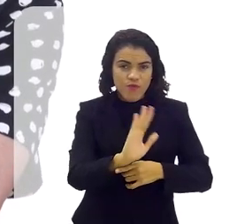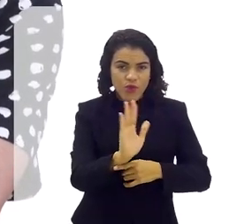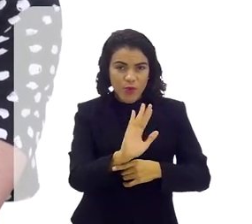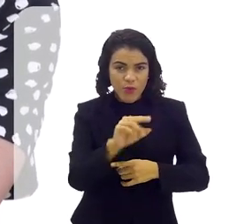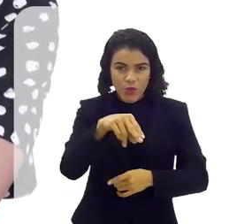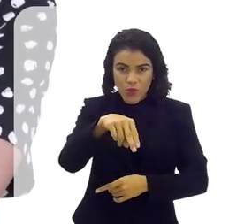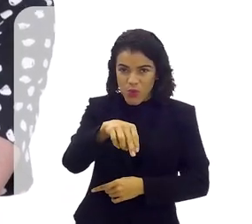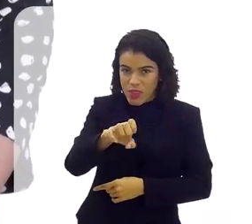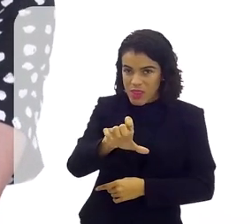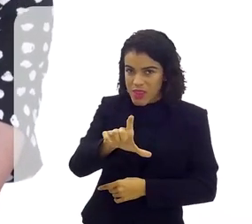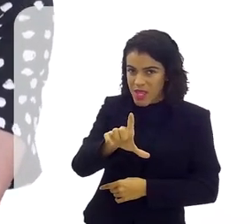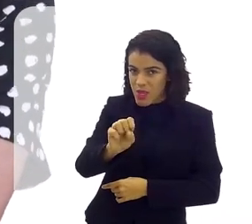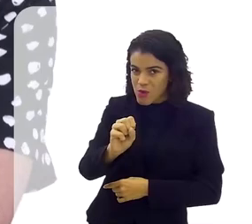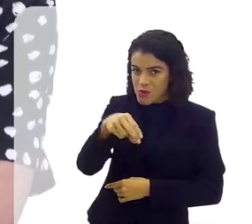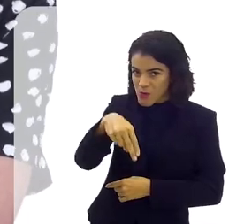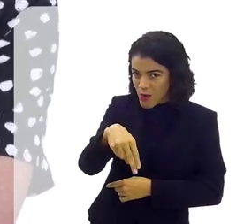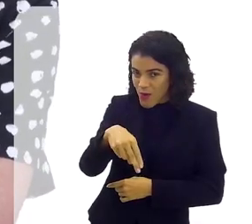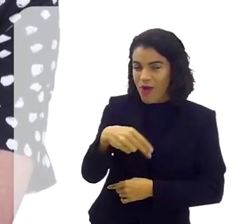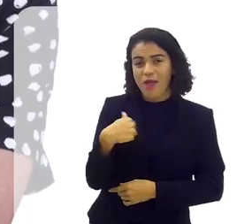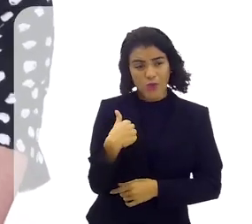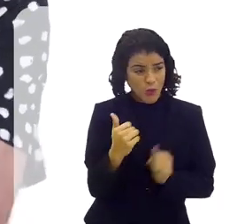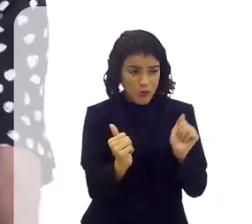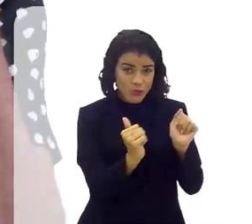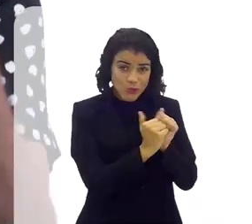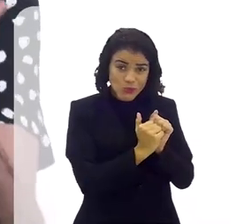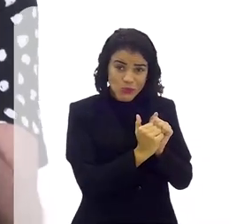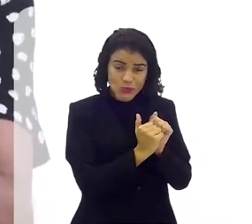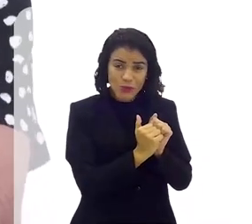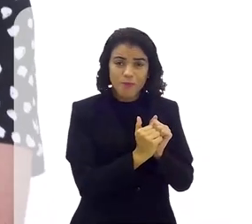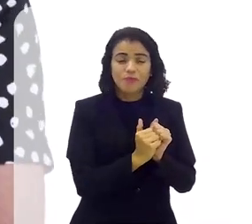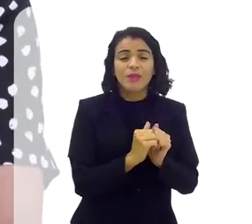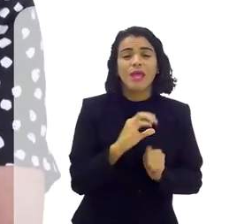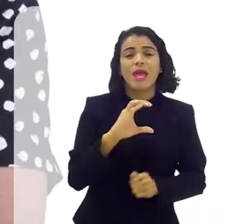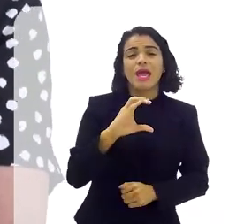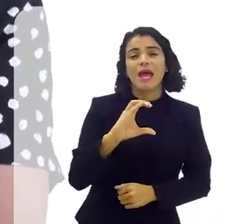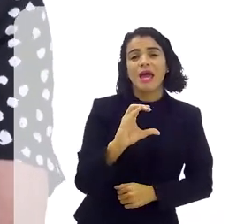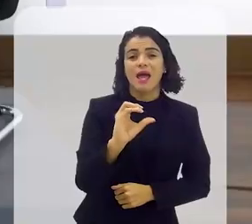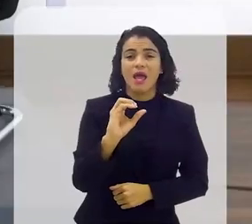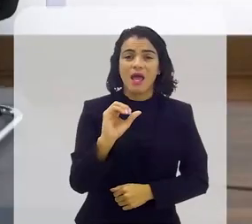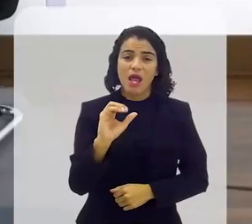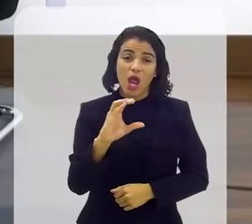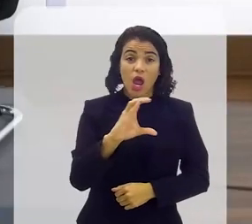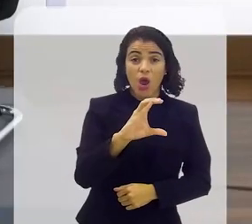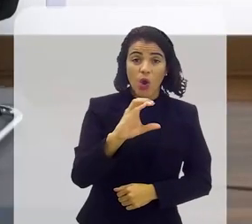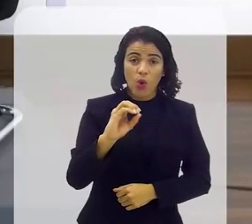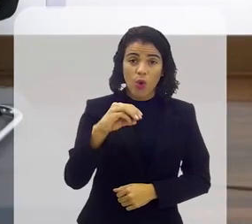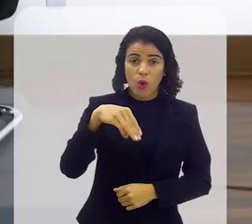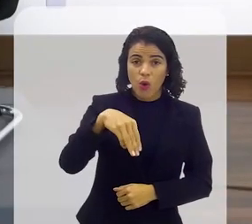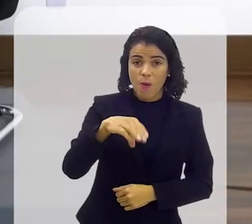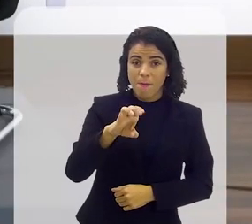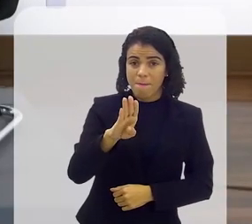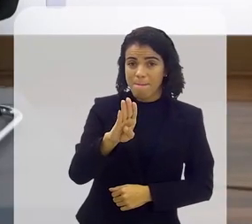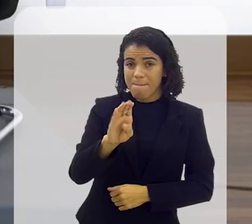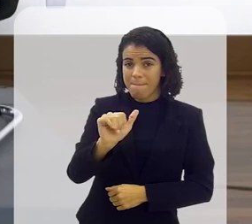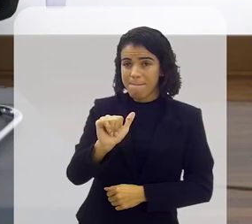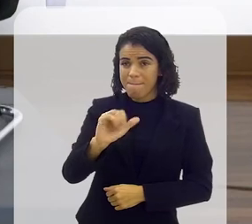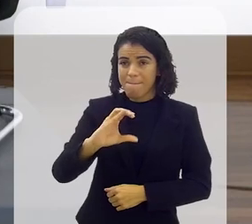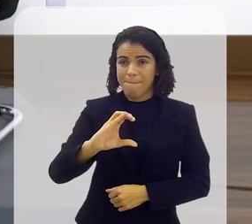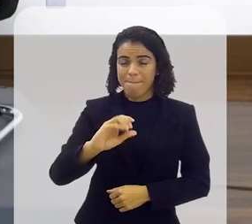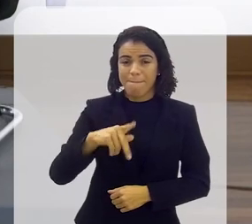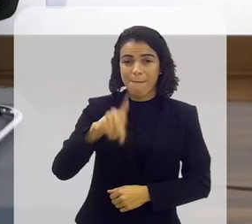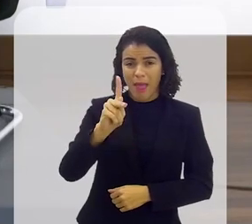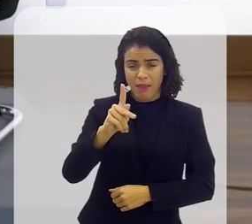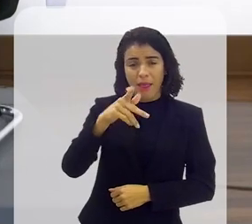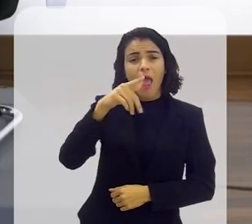Nelson Xavier? não então corra e veja que eu estou com ele qual é? Come Back a história de um